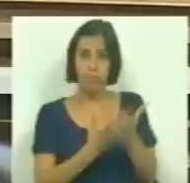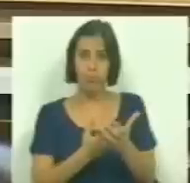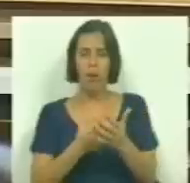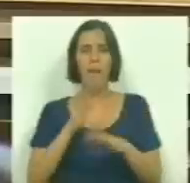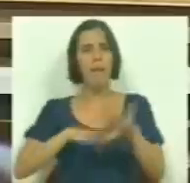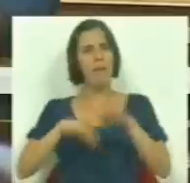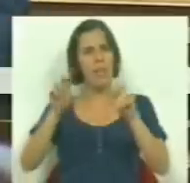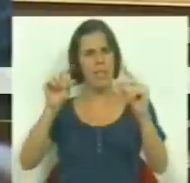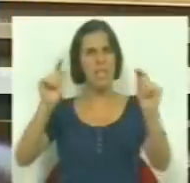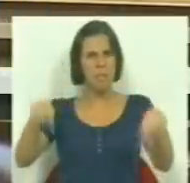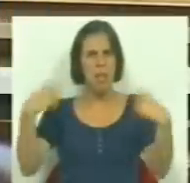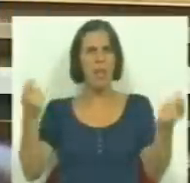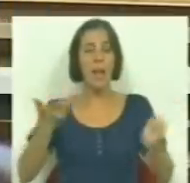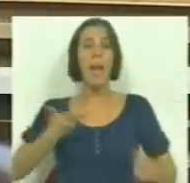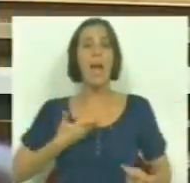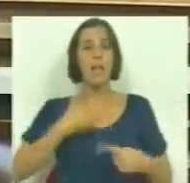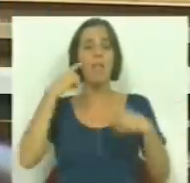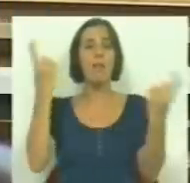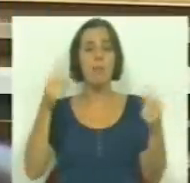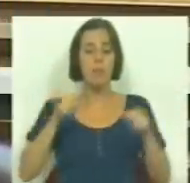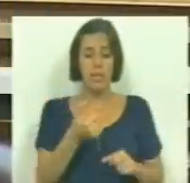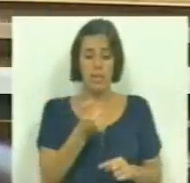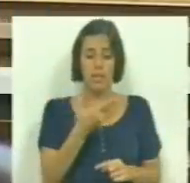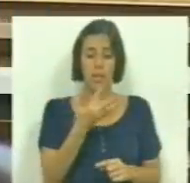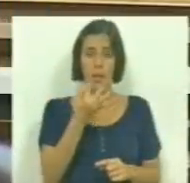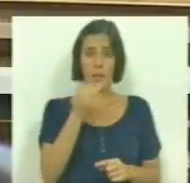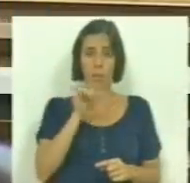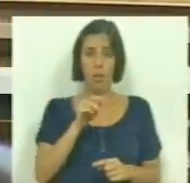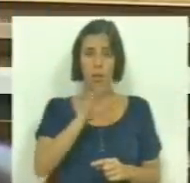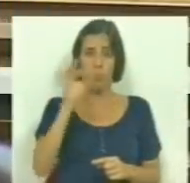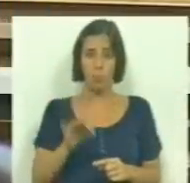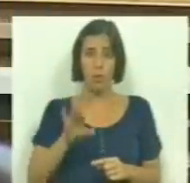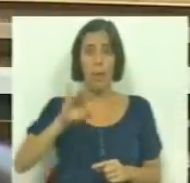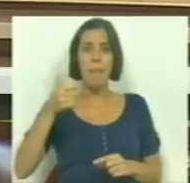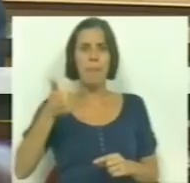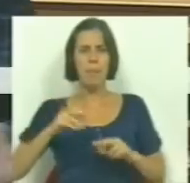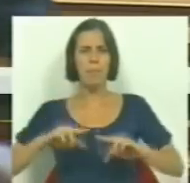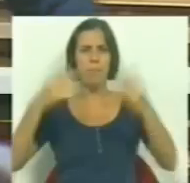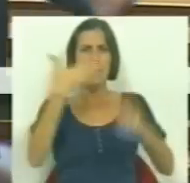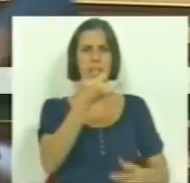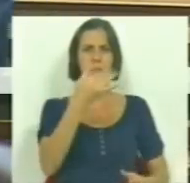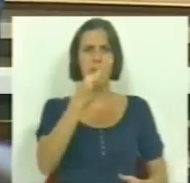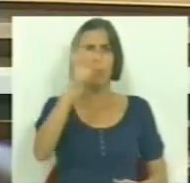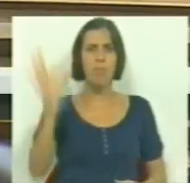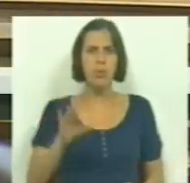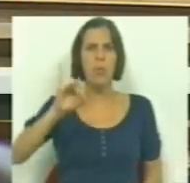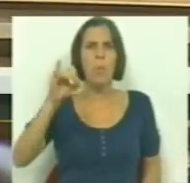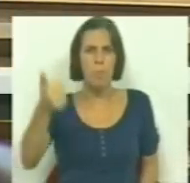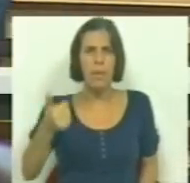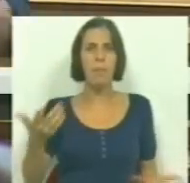fez esse milagre de fazer com que a dívida pública passasse de 54,3% do PIB para 124% do PIB?